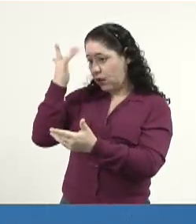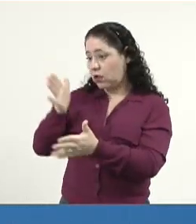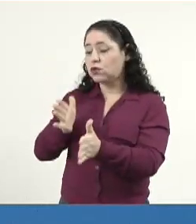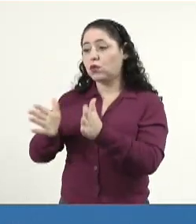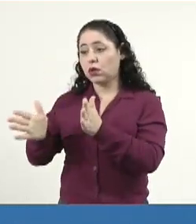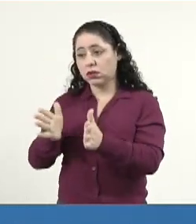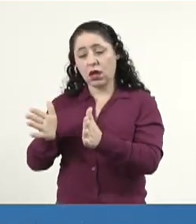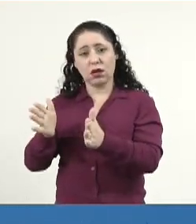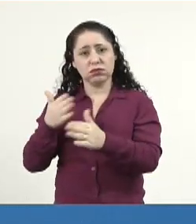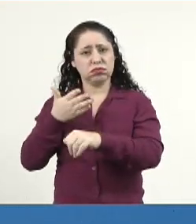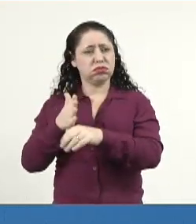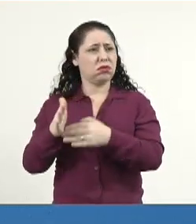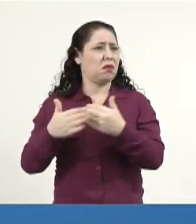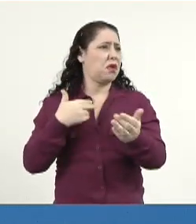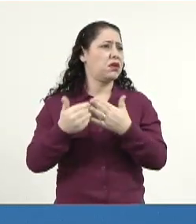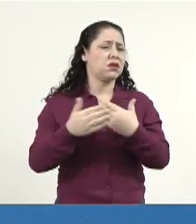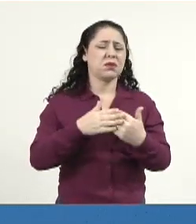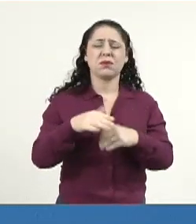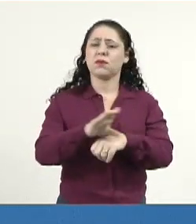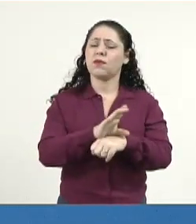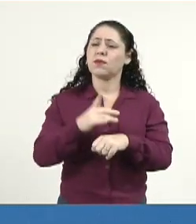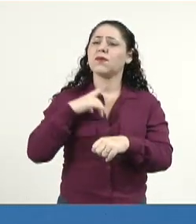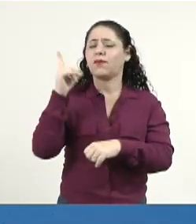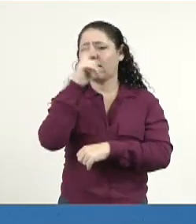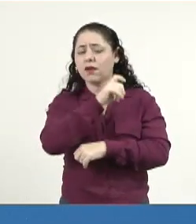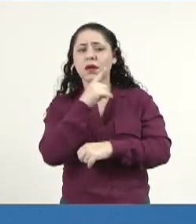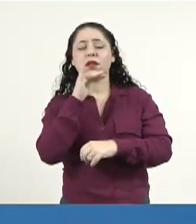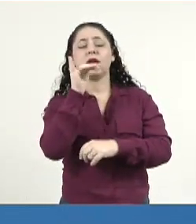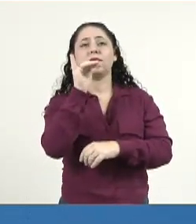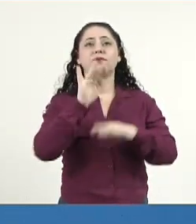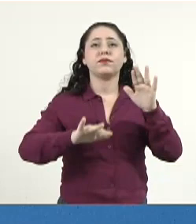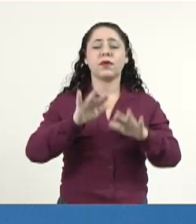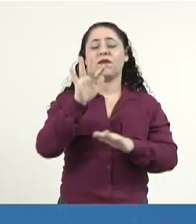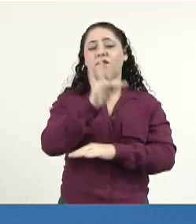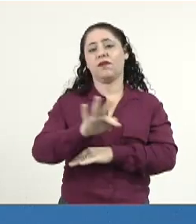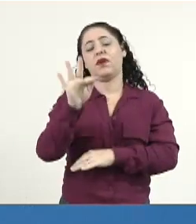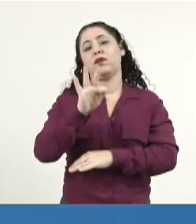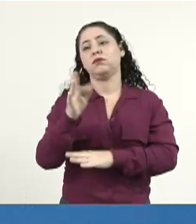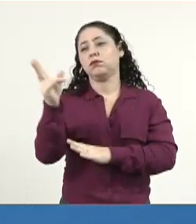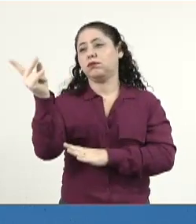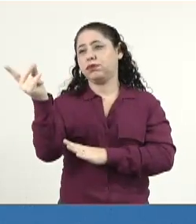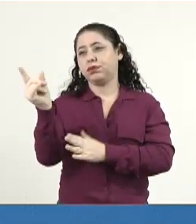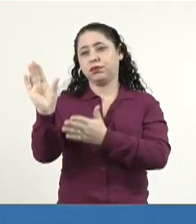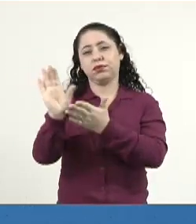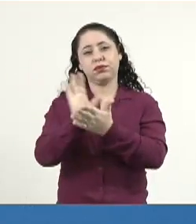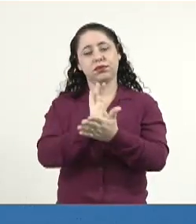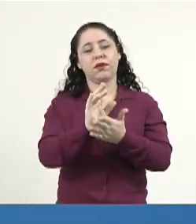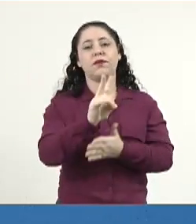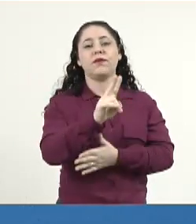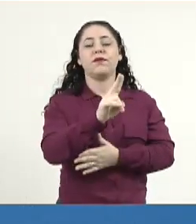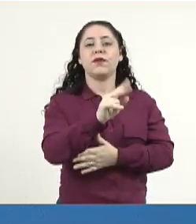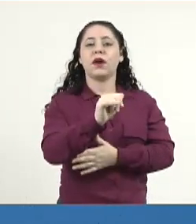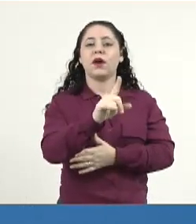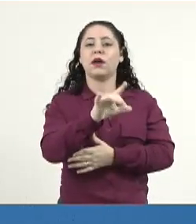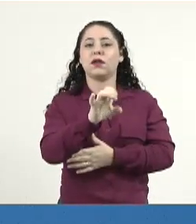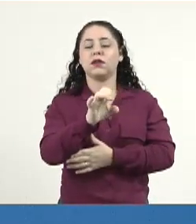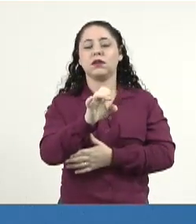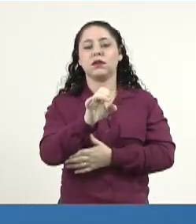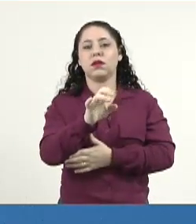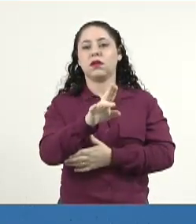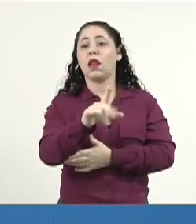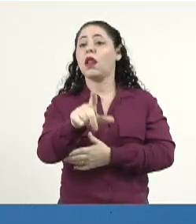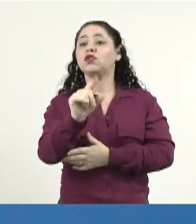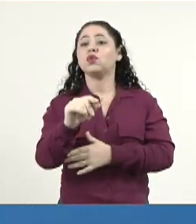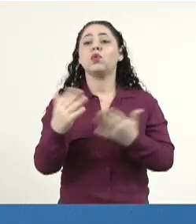acesso a qualquer curso. Tinha aquela dificuldade da faculdade, quando recebia o recurso do antigo Vale Universidade, ela é ela que escolhia os